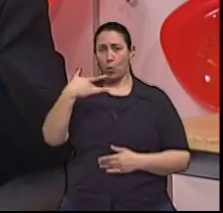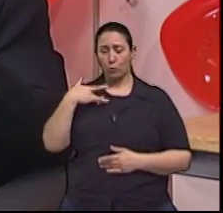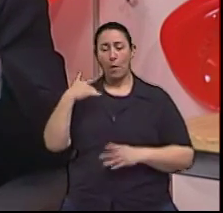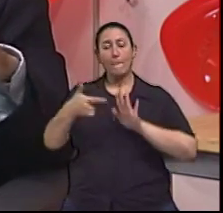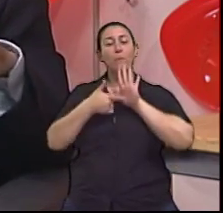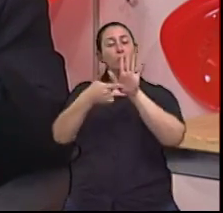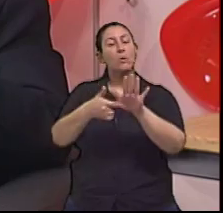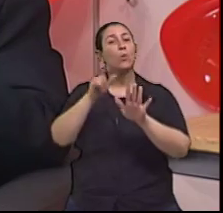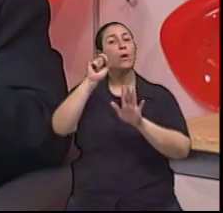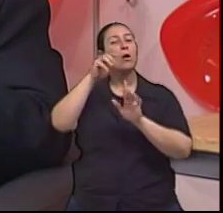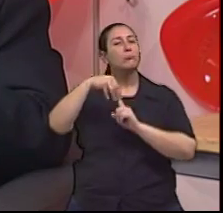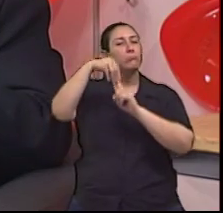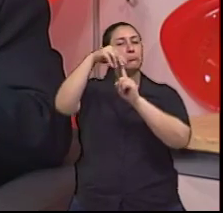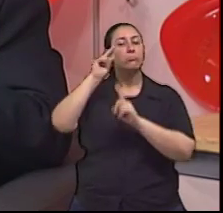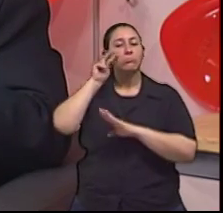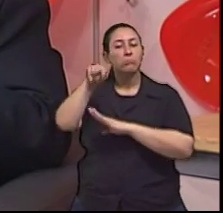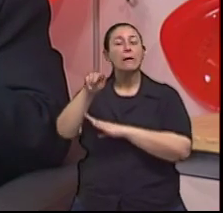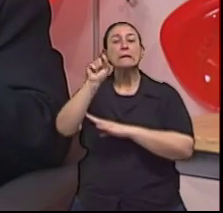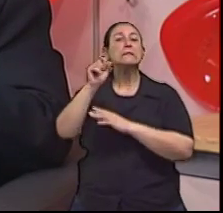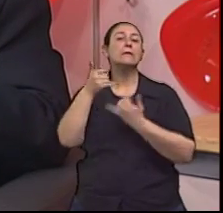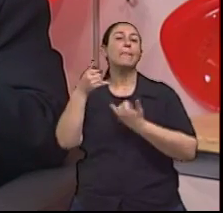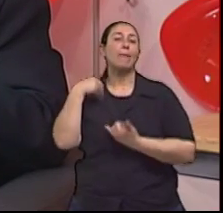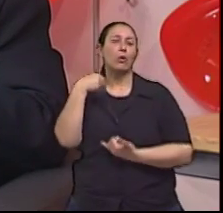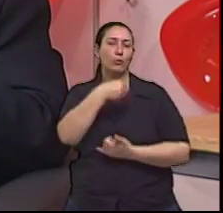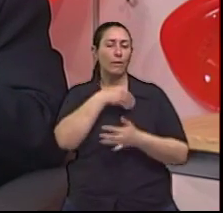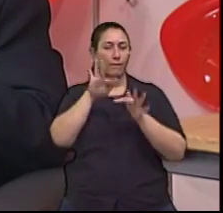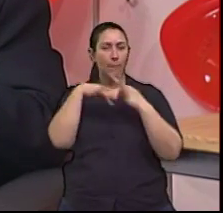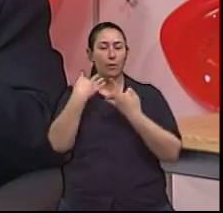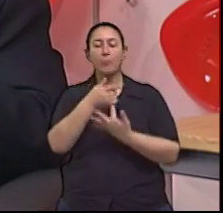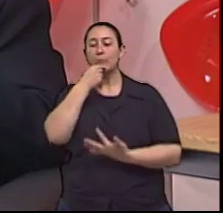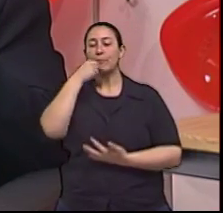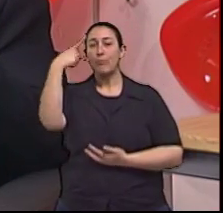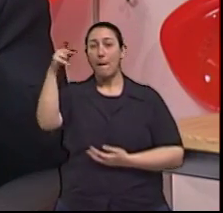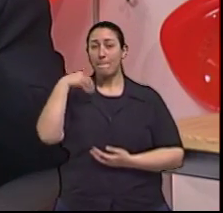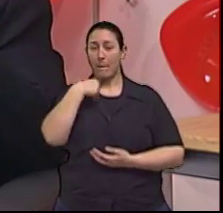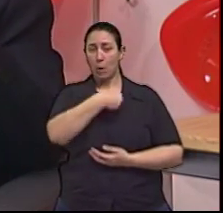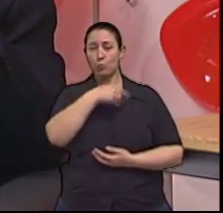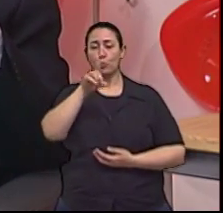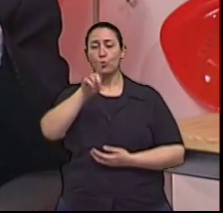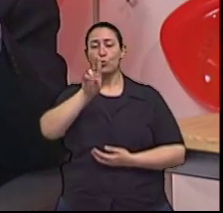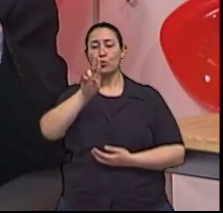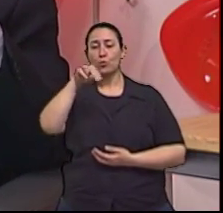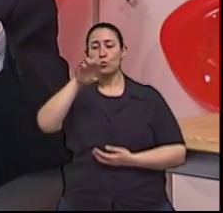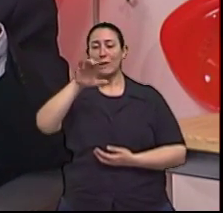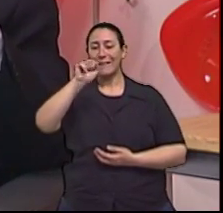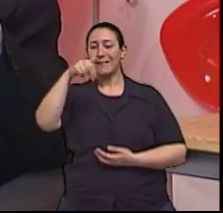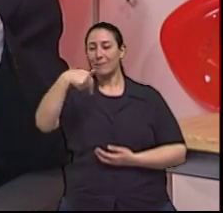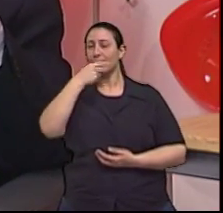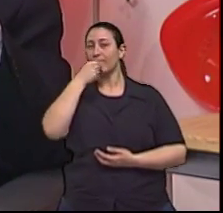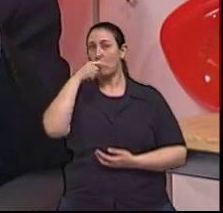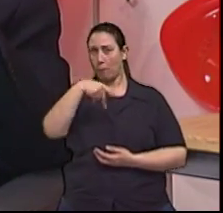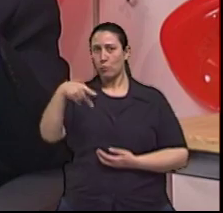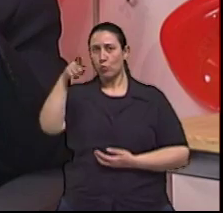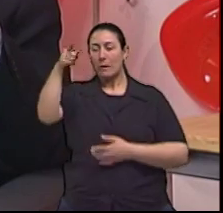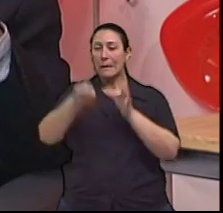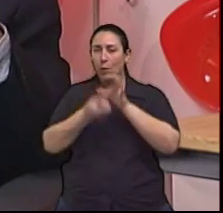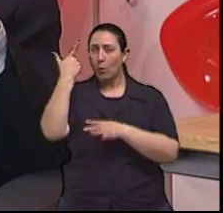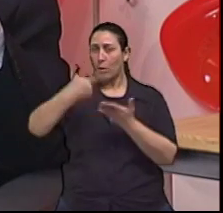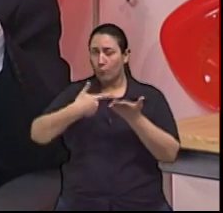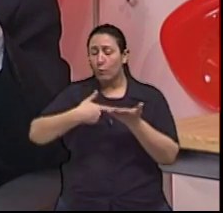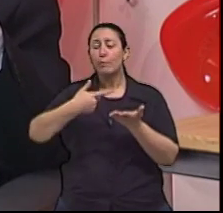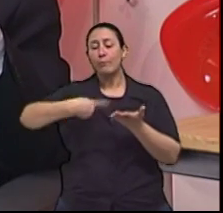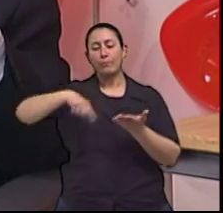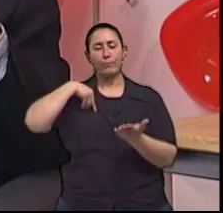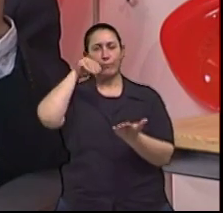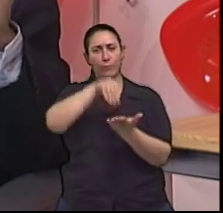atenção primária para os médicos de família, do professor Duncan, no livro Medicina Ambulatorial. Nós propusemos que para o médico de